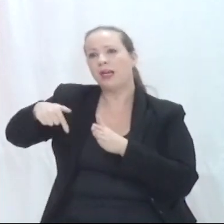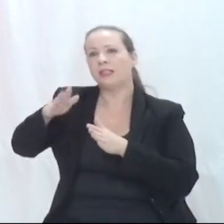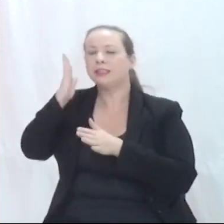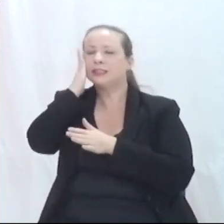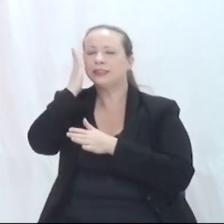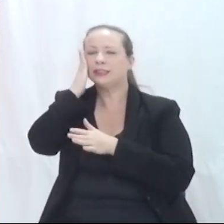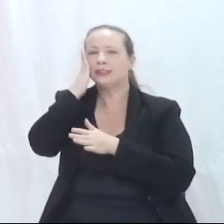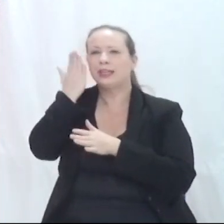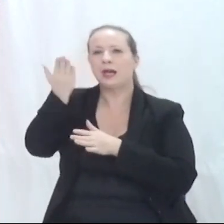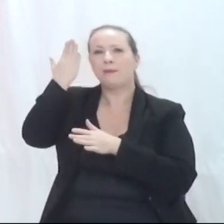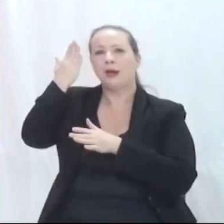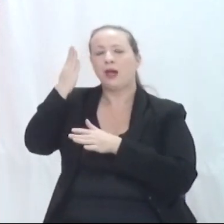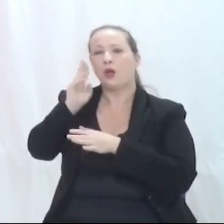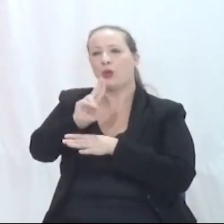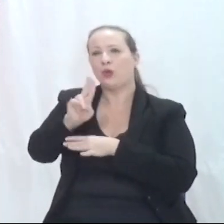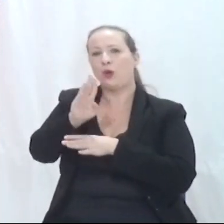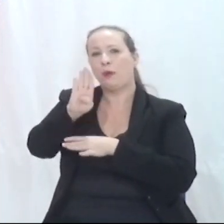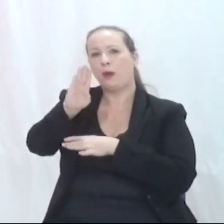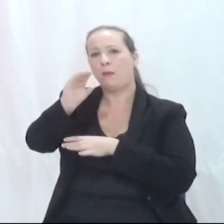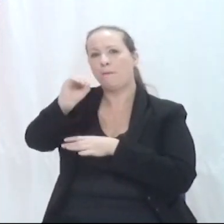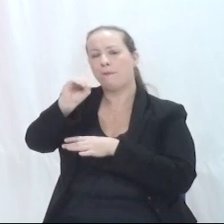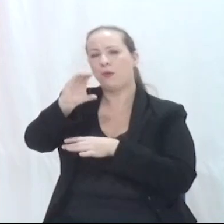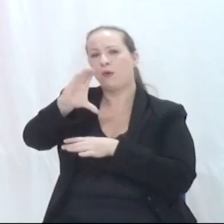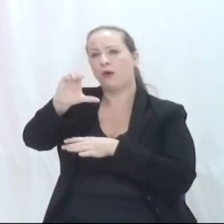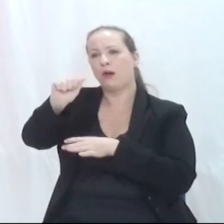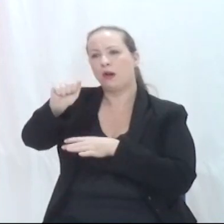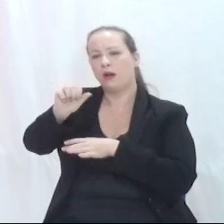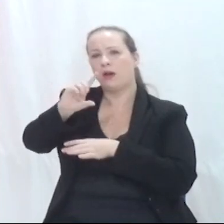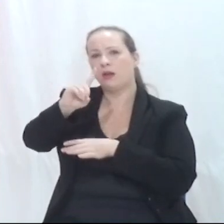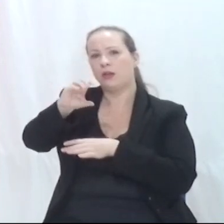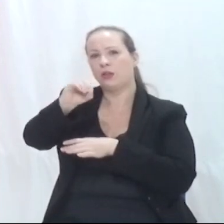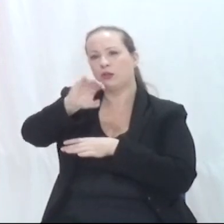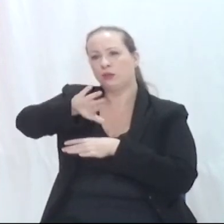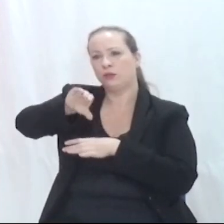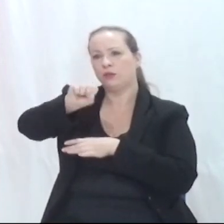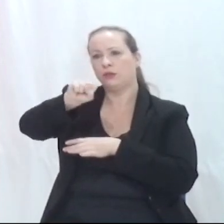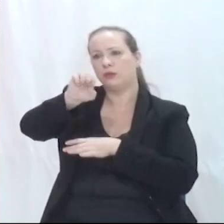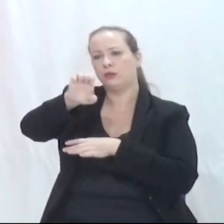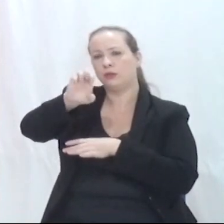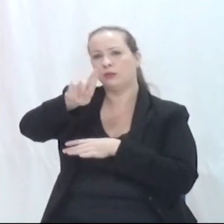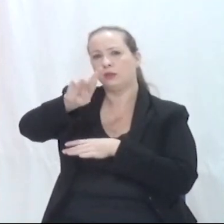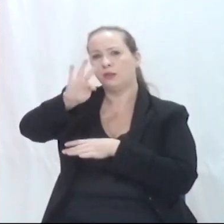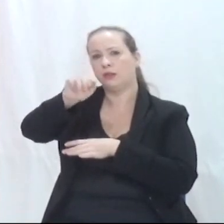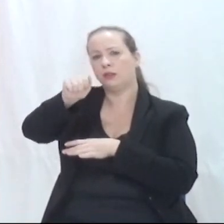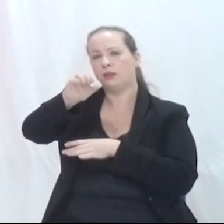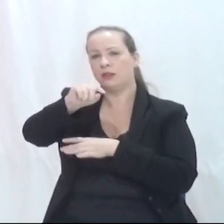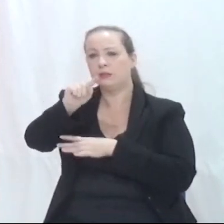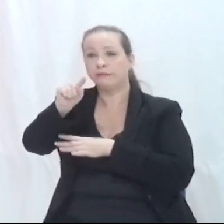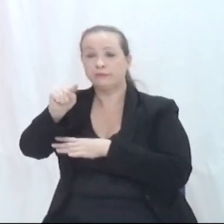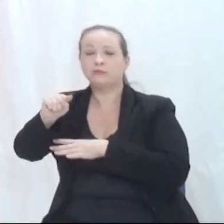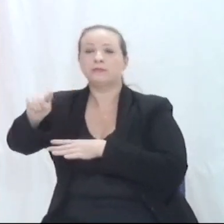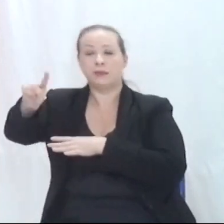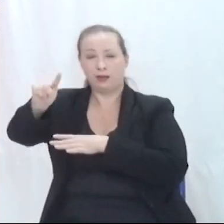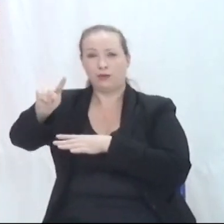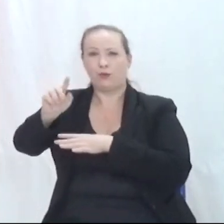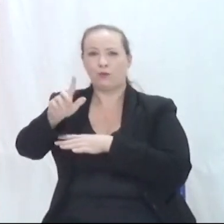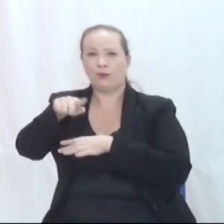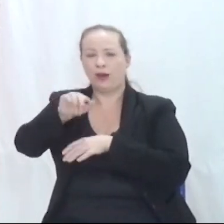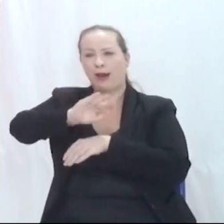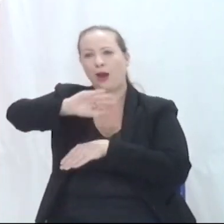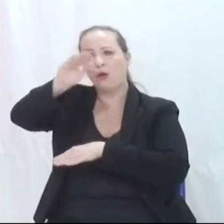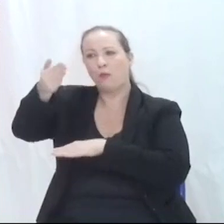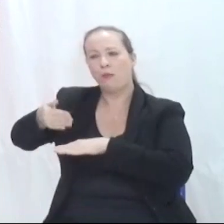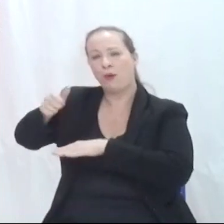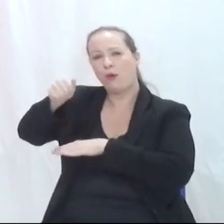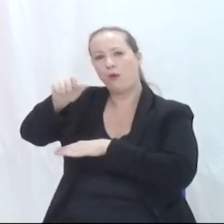localidade se chamava Boca do Sertão. A Boca do Sertão que participava então da comunidade do Morrobino. Então, com a